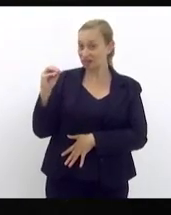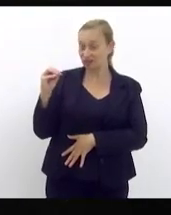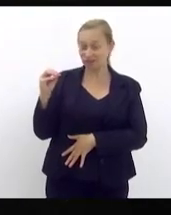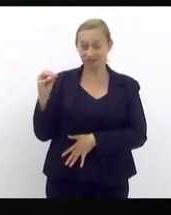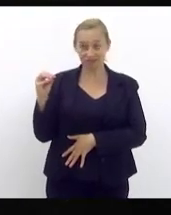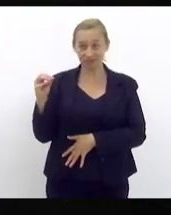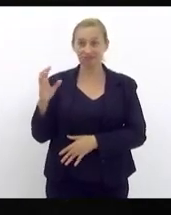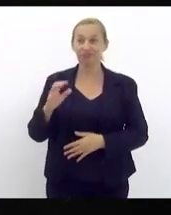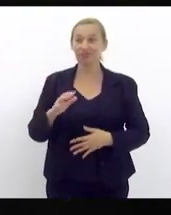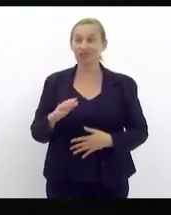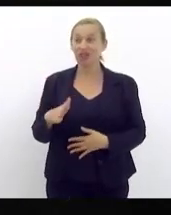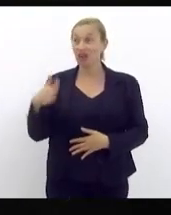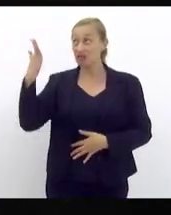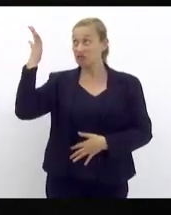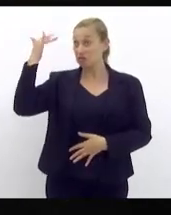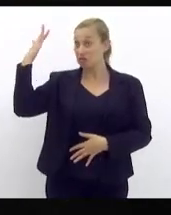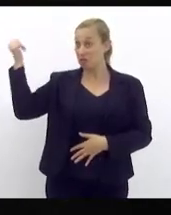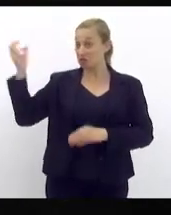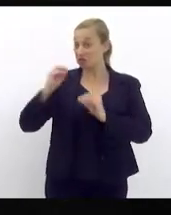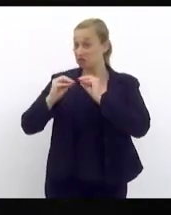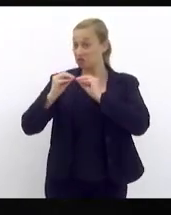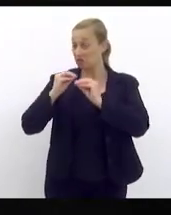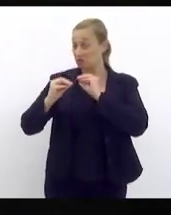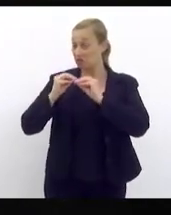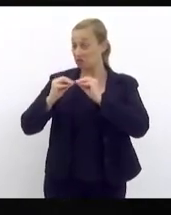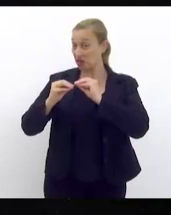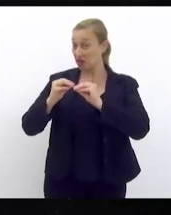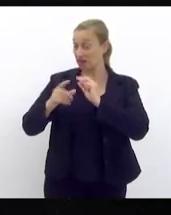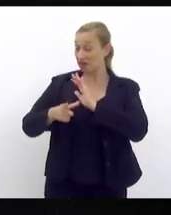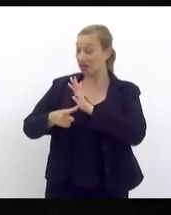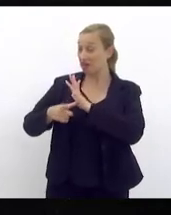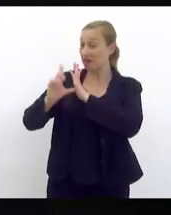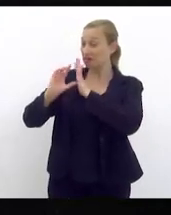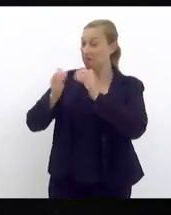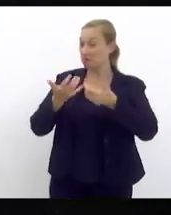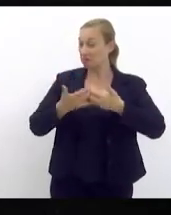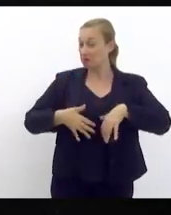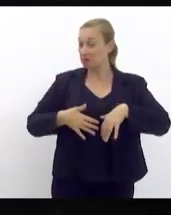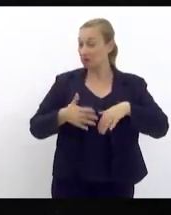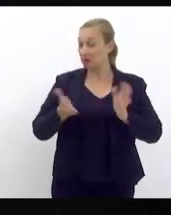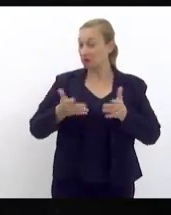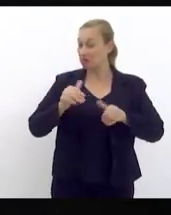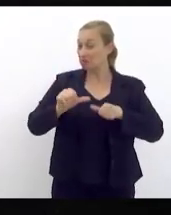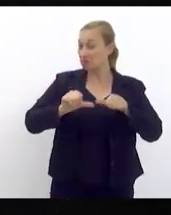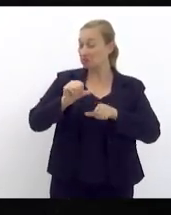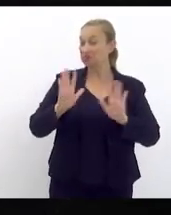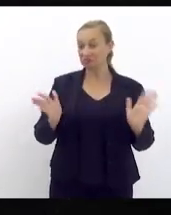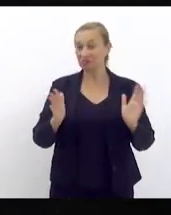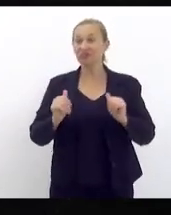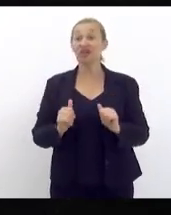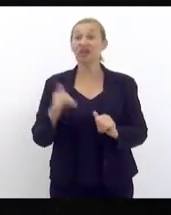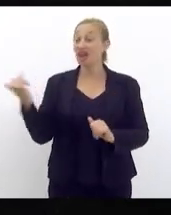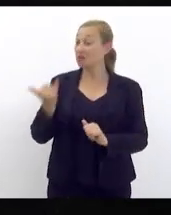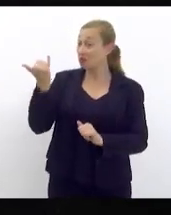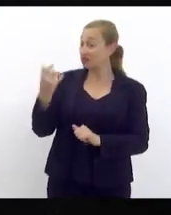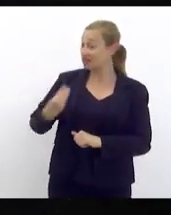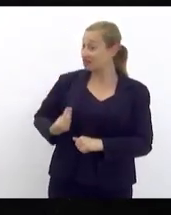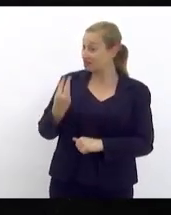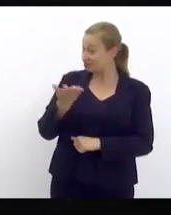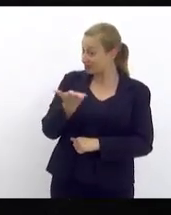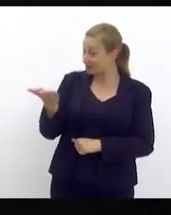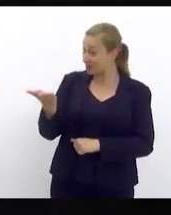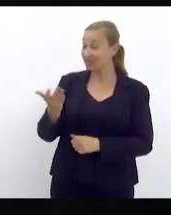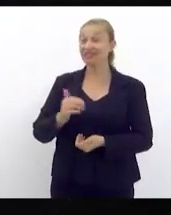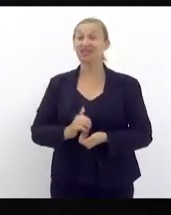de novela do tempo antigo de Petrópolis agora nem tanto dizer que é importante amanhã a presença de vocês